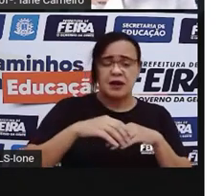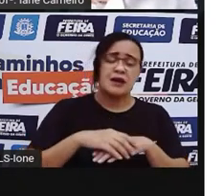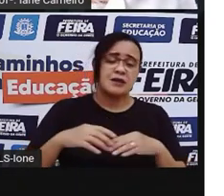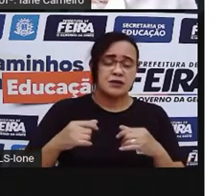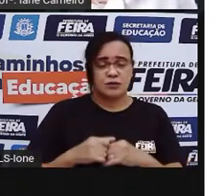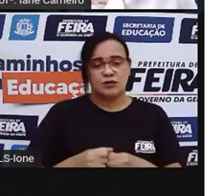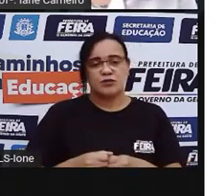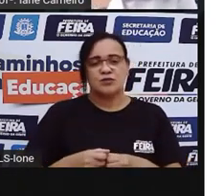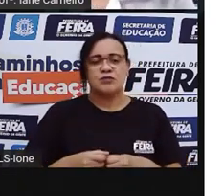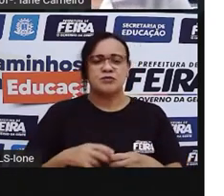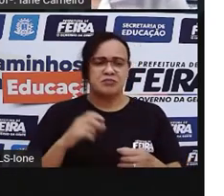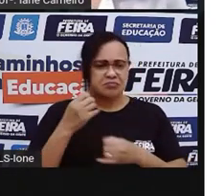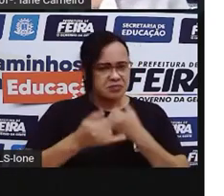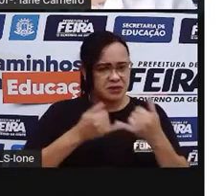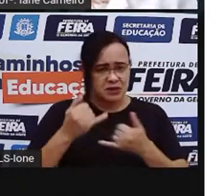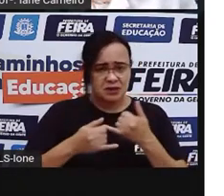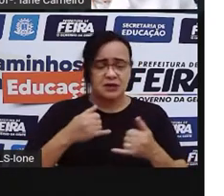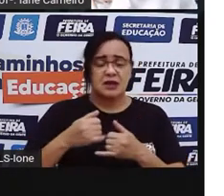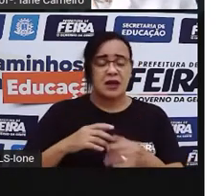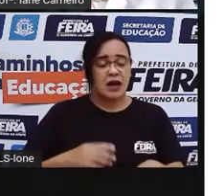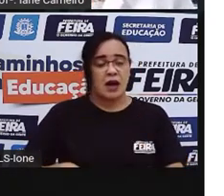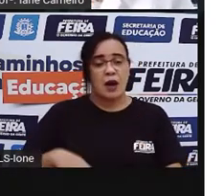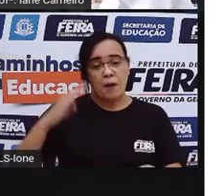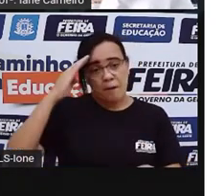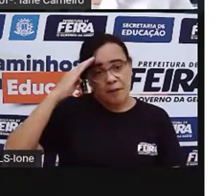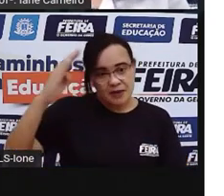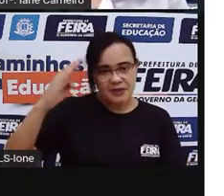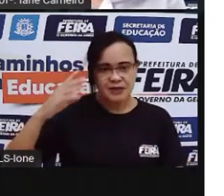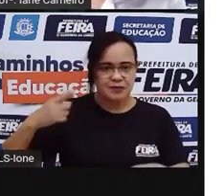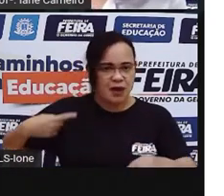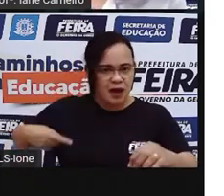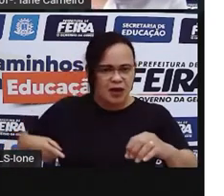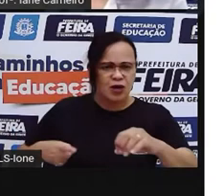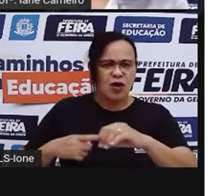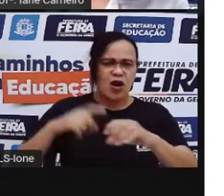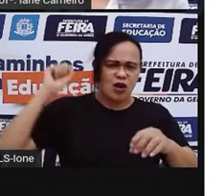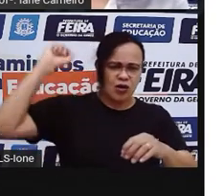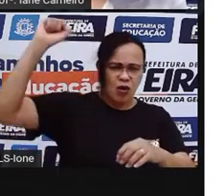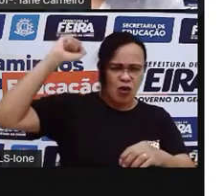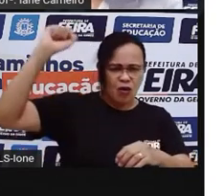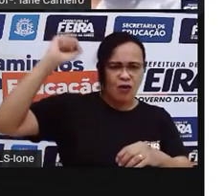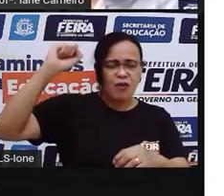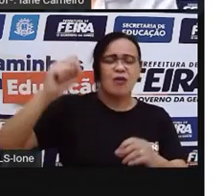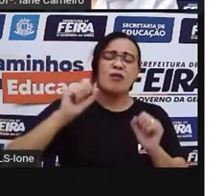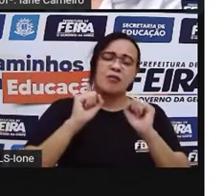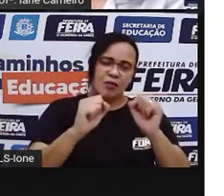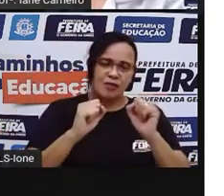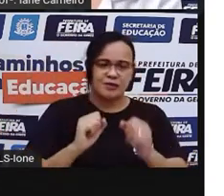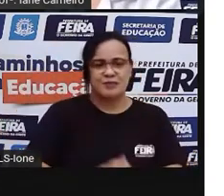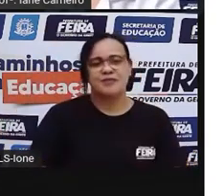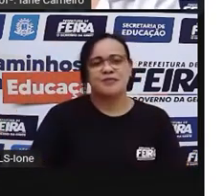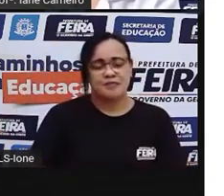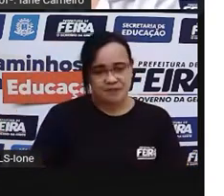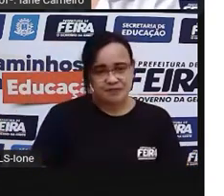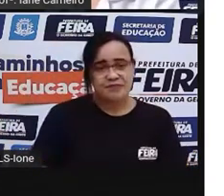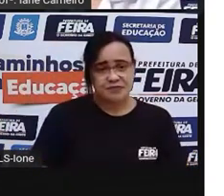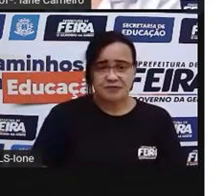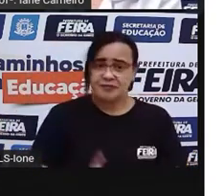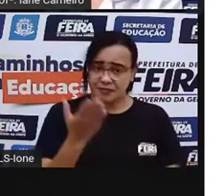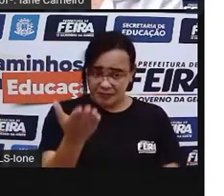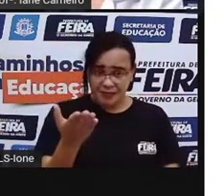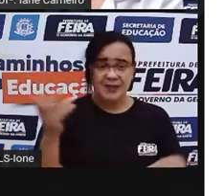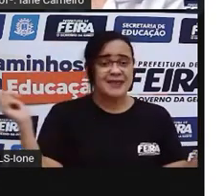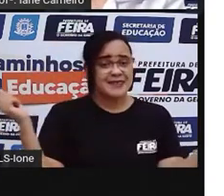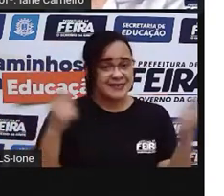é marcar o gol. Certo? Então, dá pra brincar de diversas formas com o golzinho, usando bastante